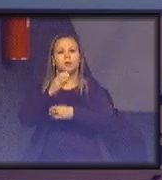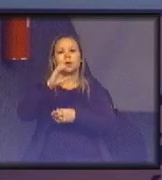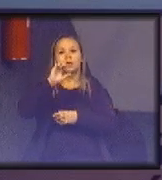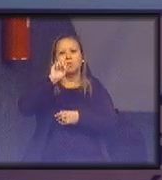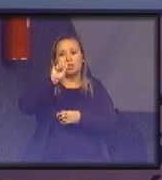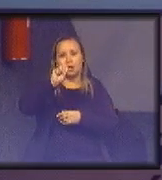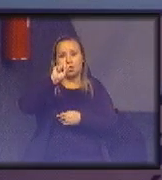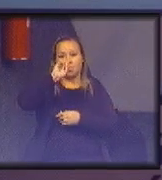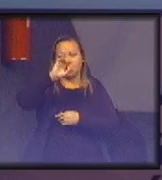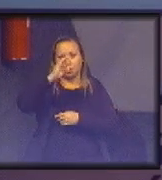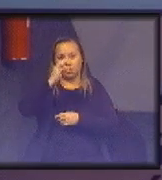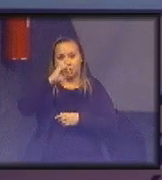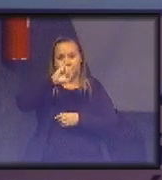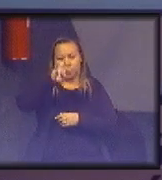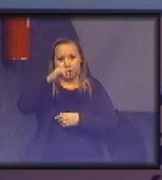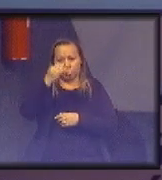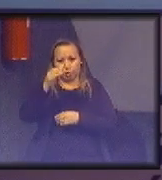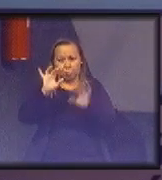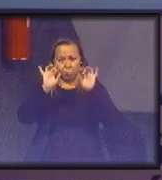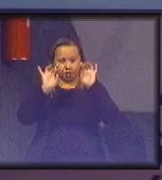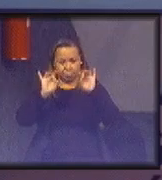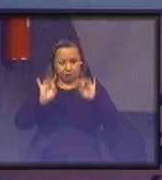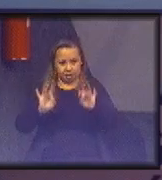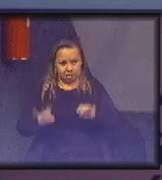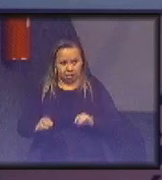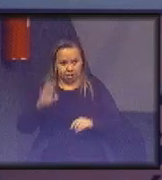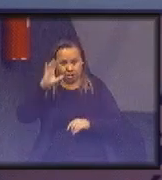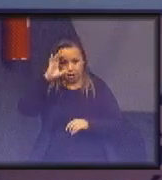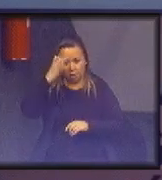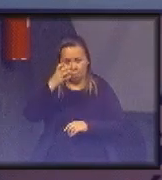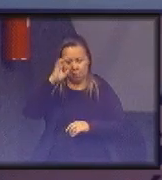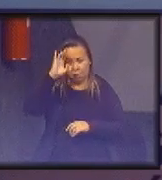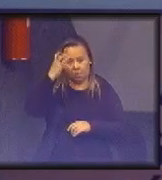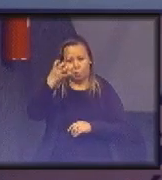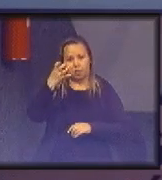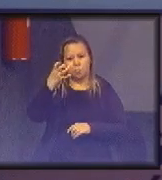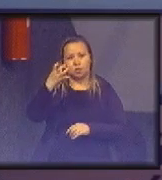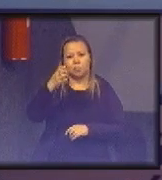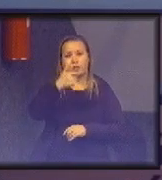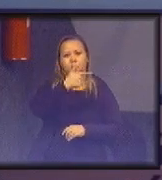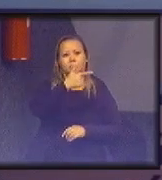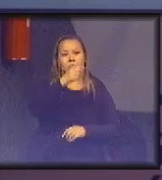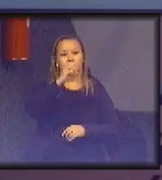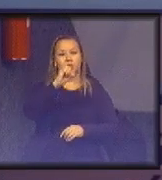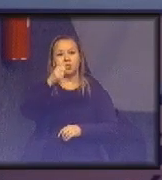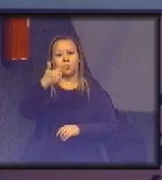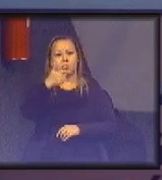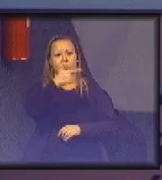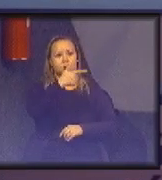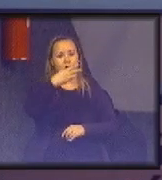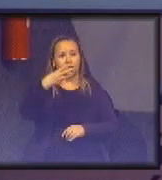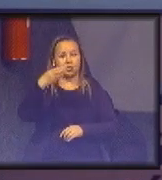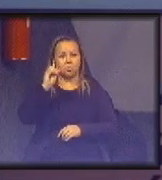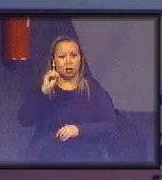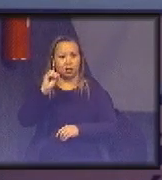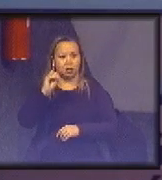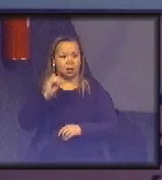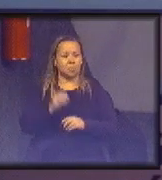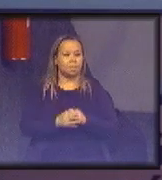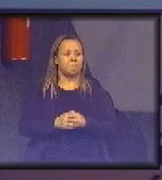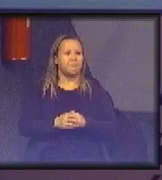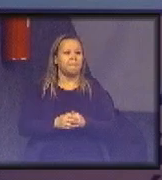especialistas, de unificação das resoluções 201 e 230, não sei se ainda é unificação, ou se